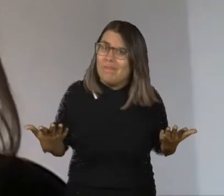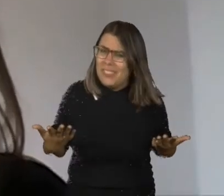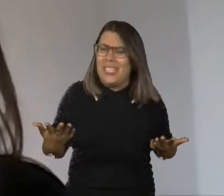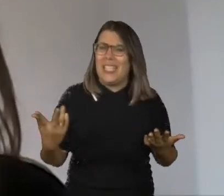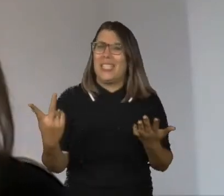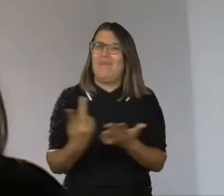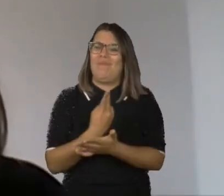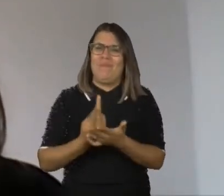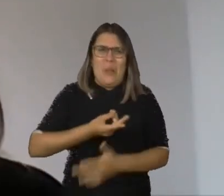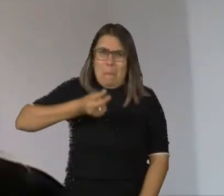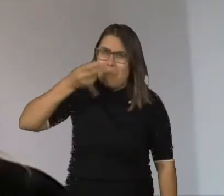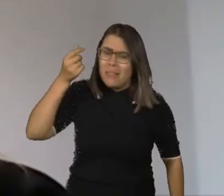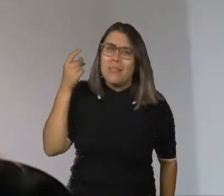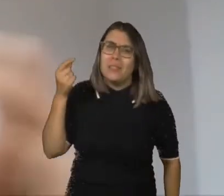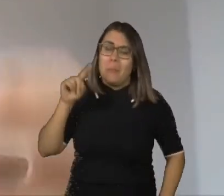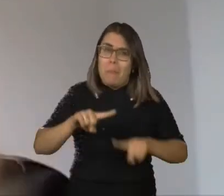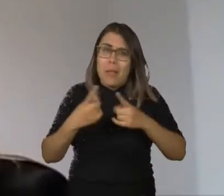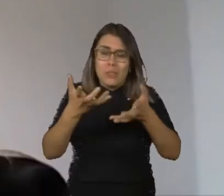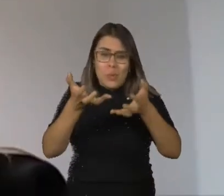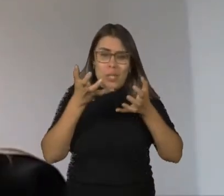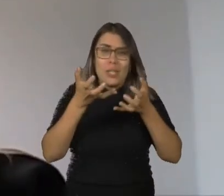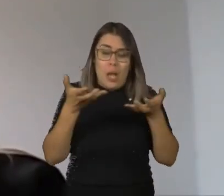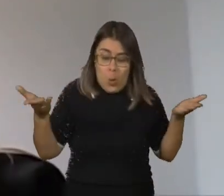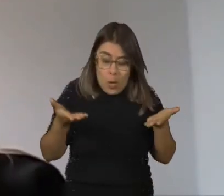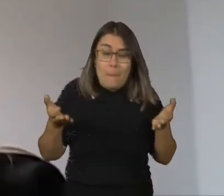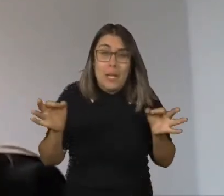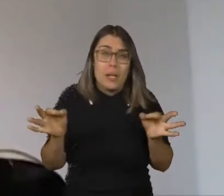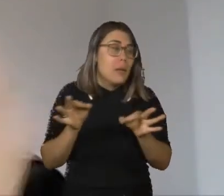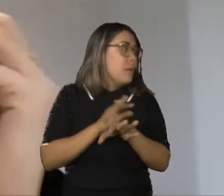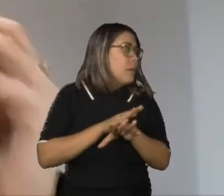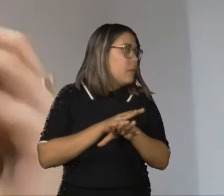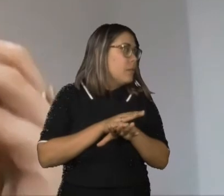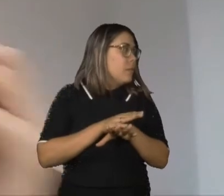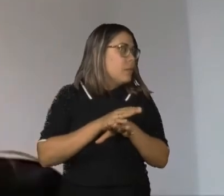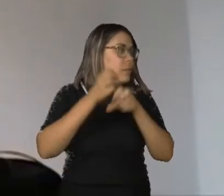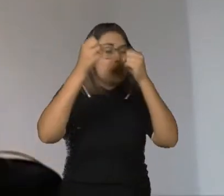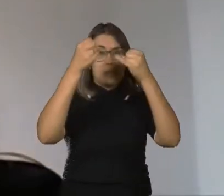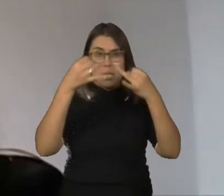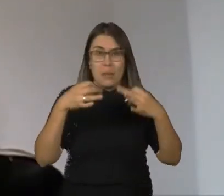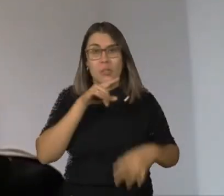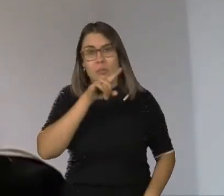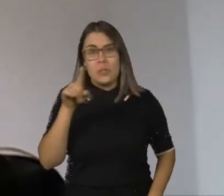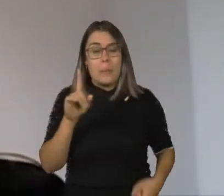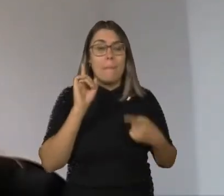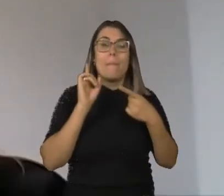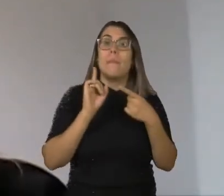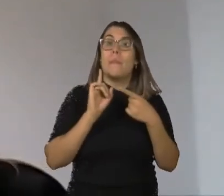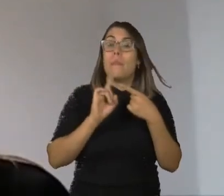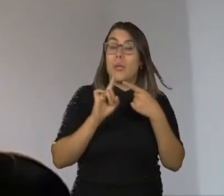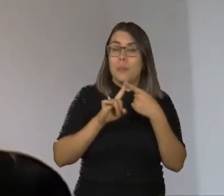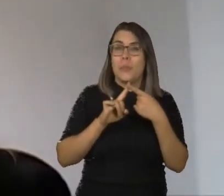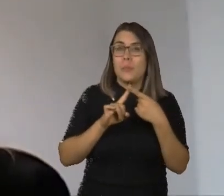algo ultrapassado. Mas eu queria, para concluir, esclarecer alguns pontos. Primeiro, é que, quando eu